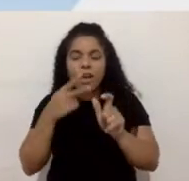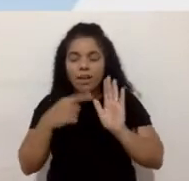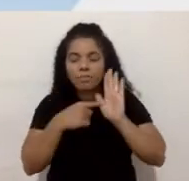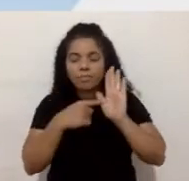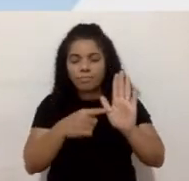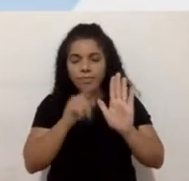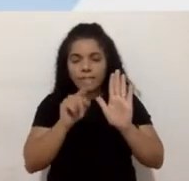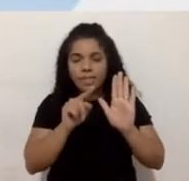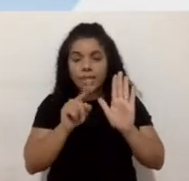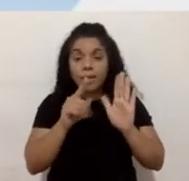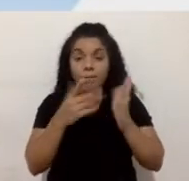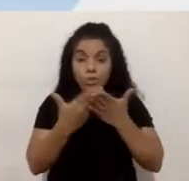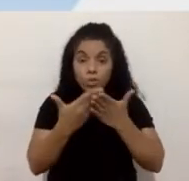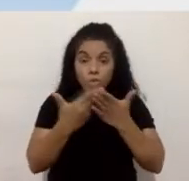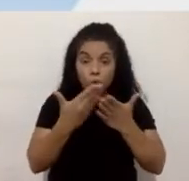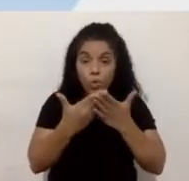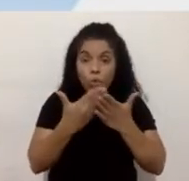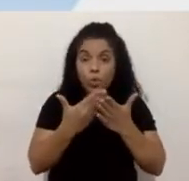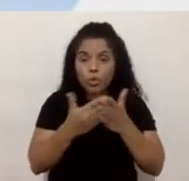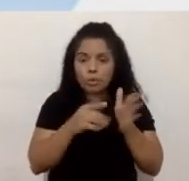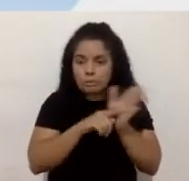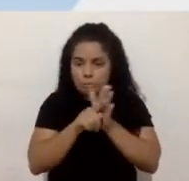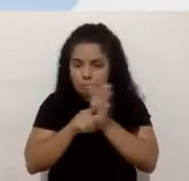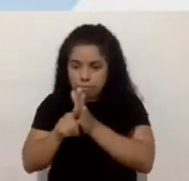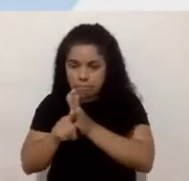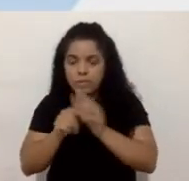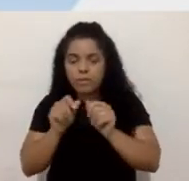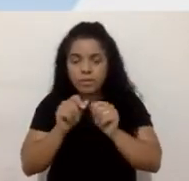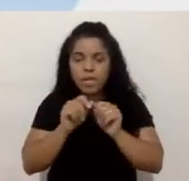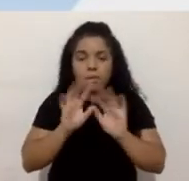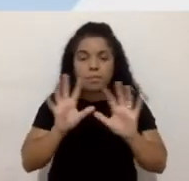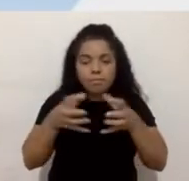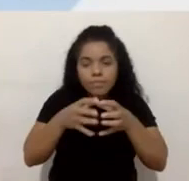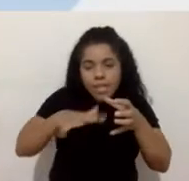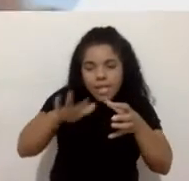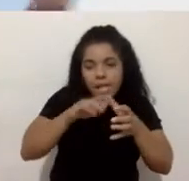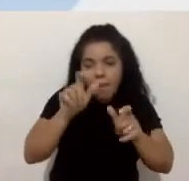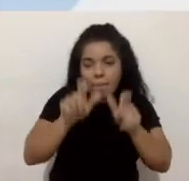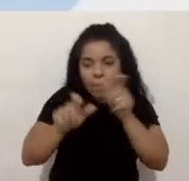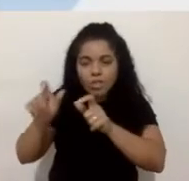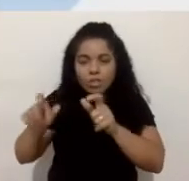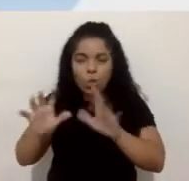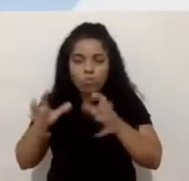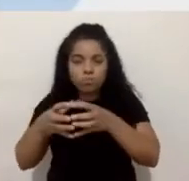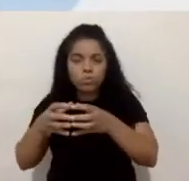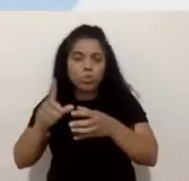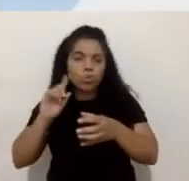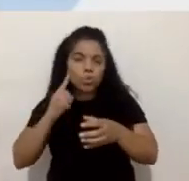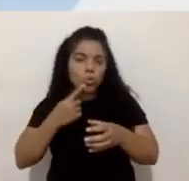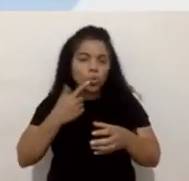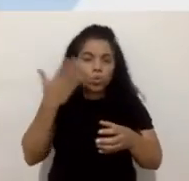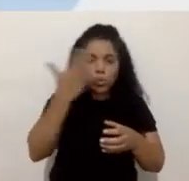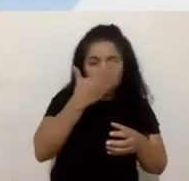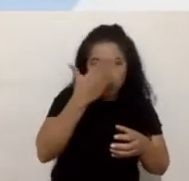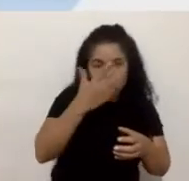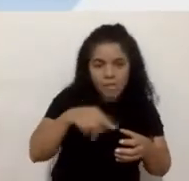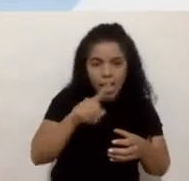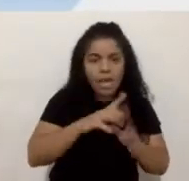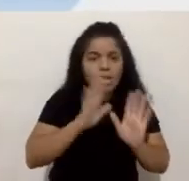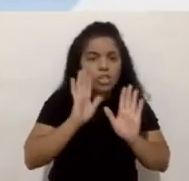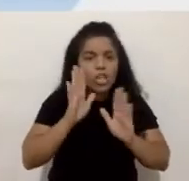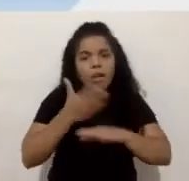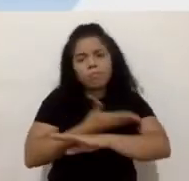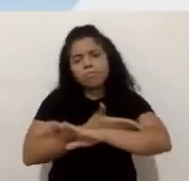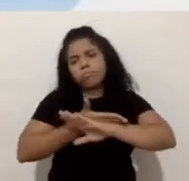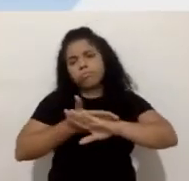estudo, é que as pessoas dessa comunidade de surdos e cegos, elas estão, assim, já acostumadas a não